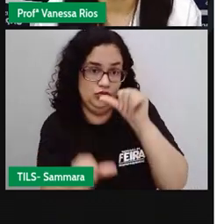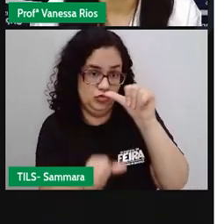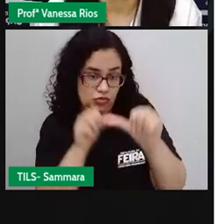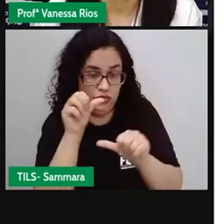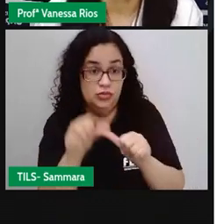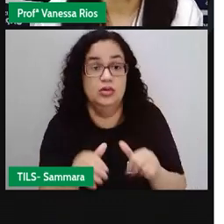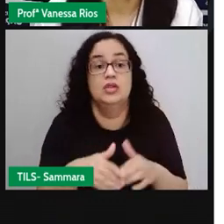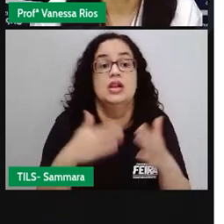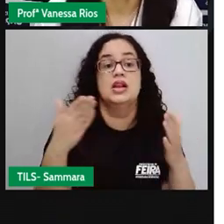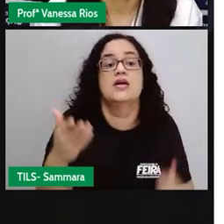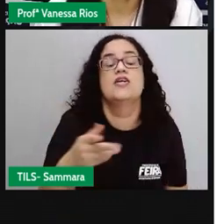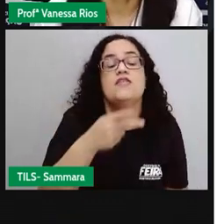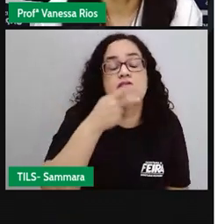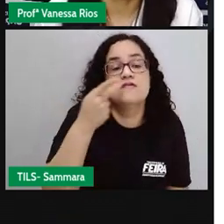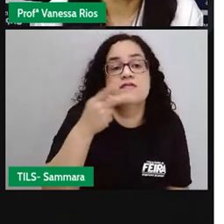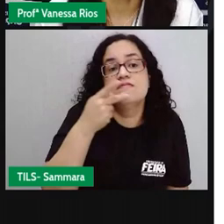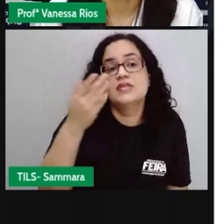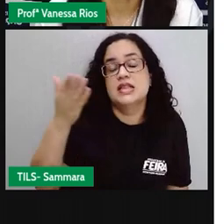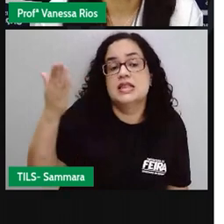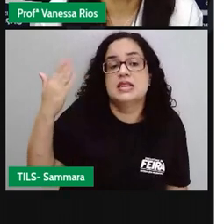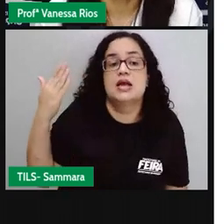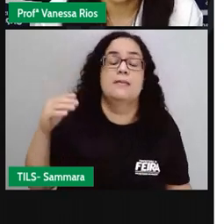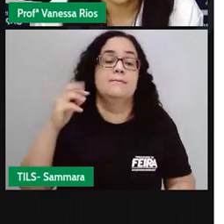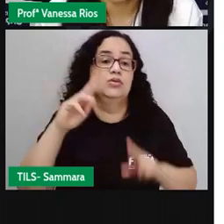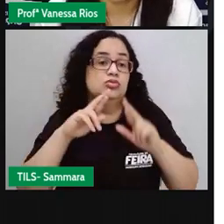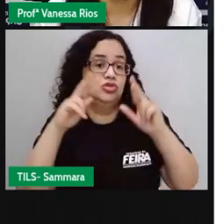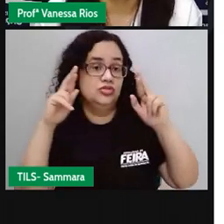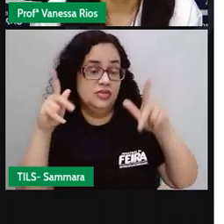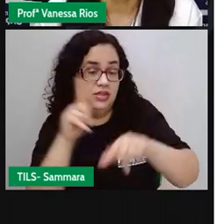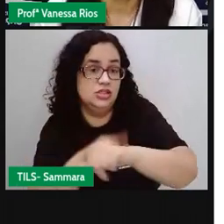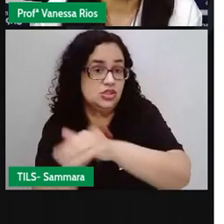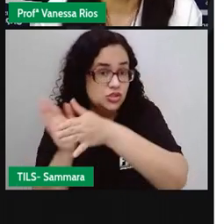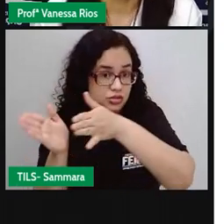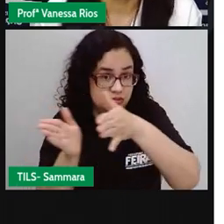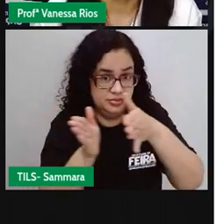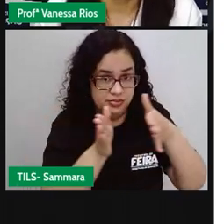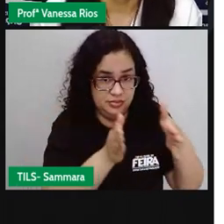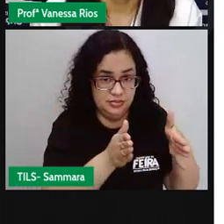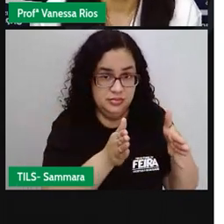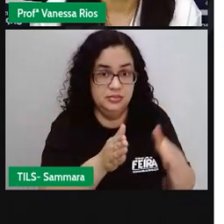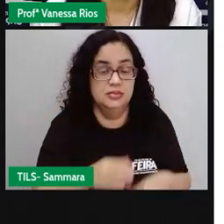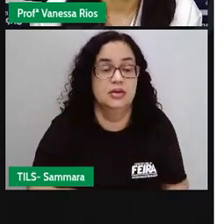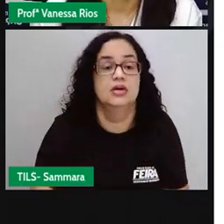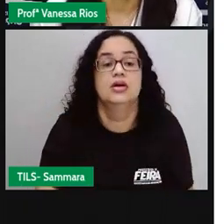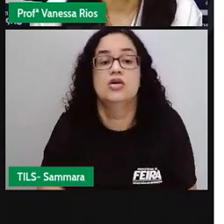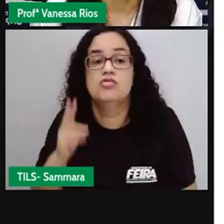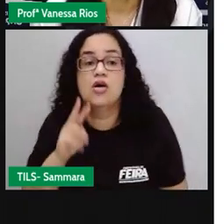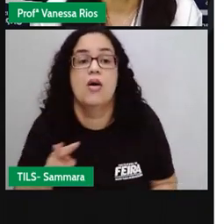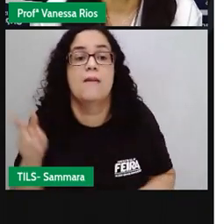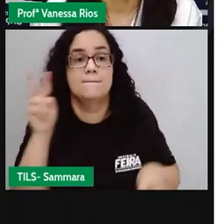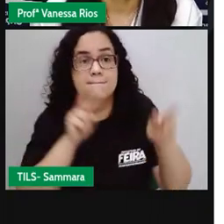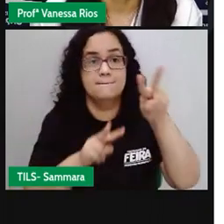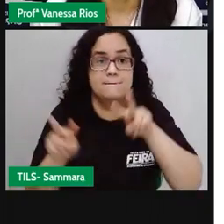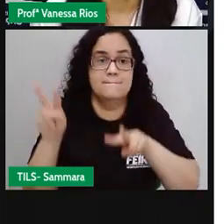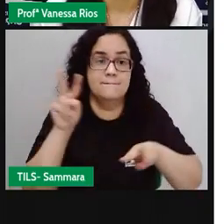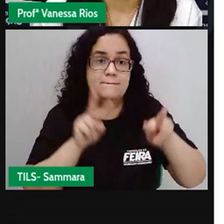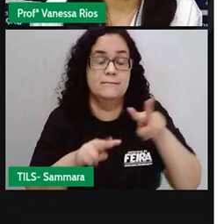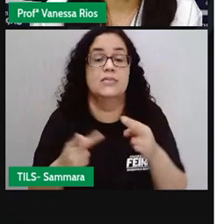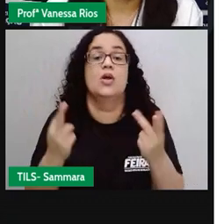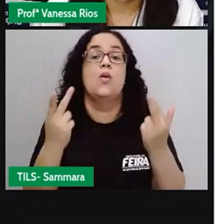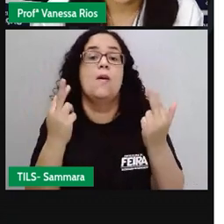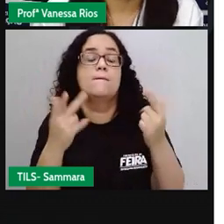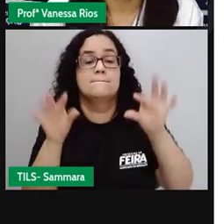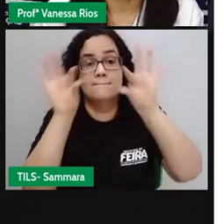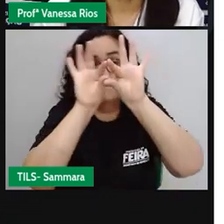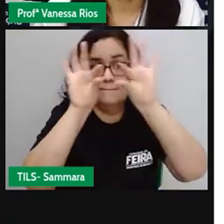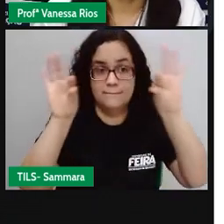quando a gente fala em tempos diferentes em modos também diferentes. Vamos observar então aí ó o mesmo